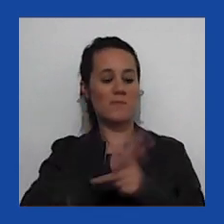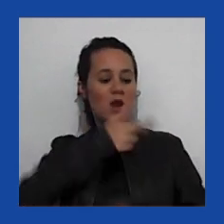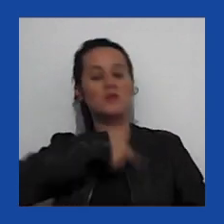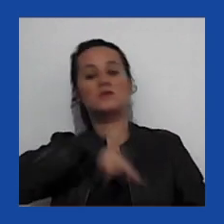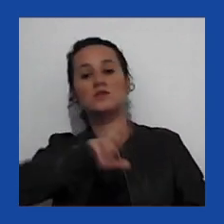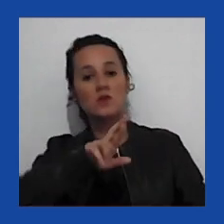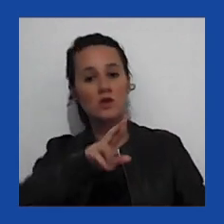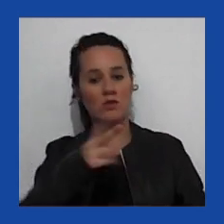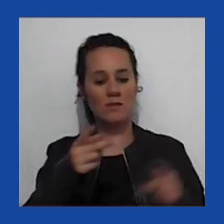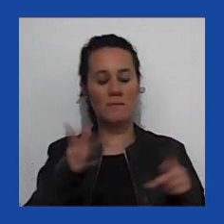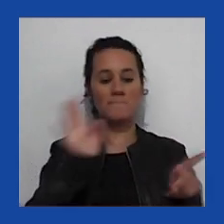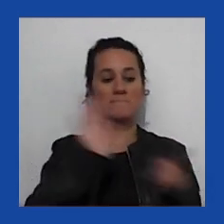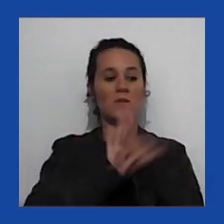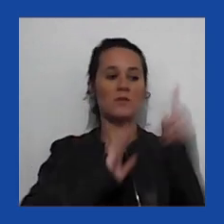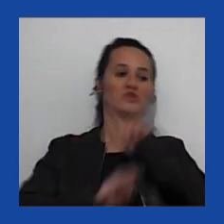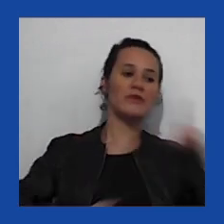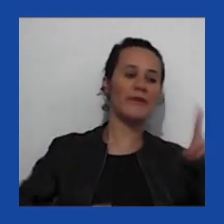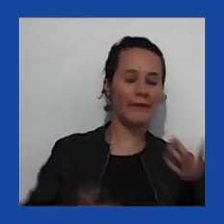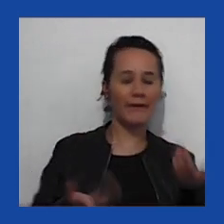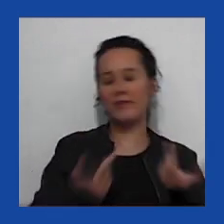populismo de direita, etc.